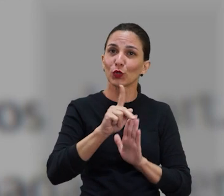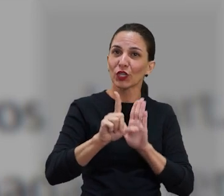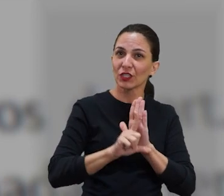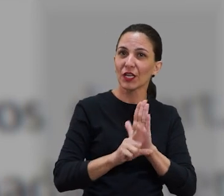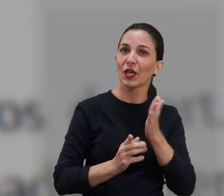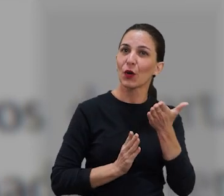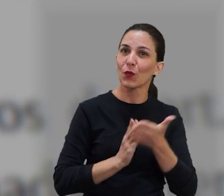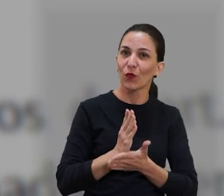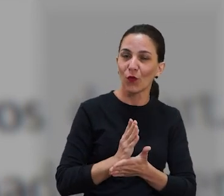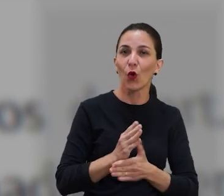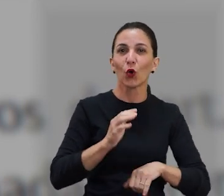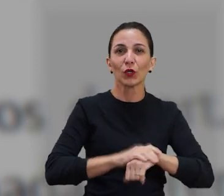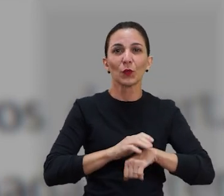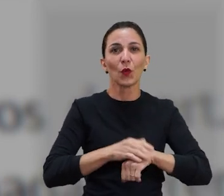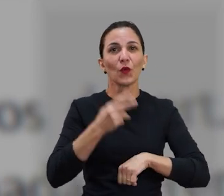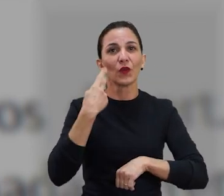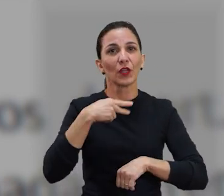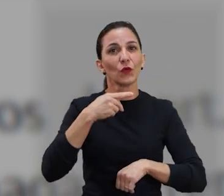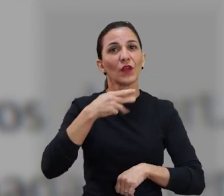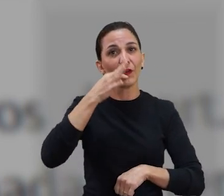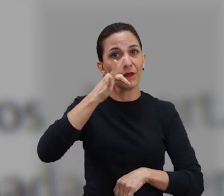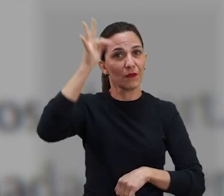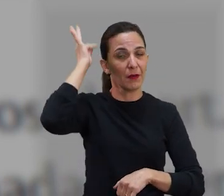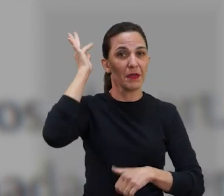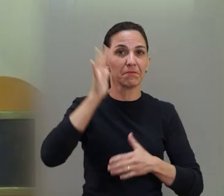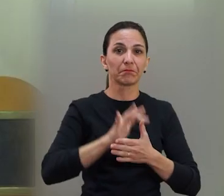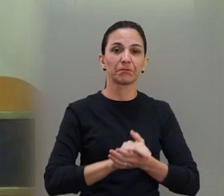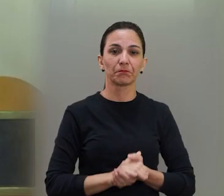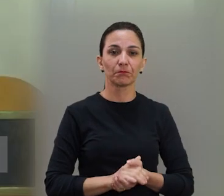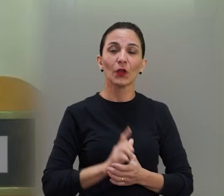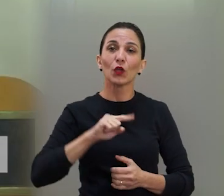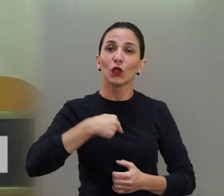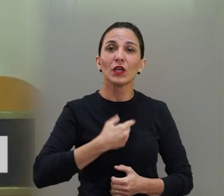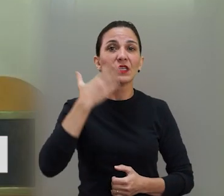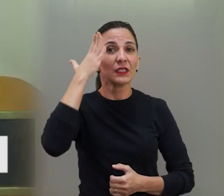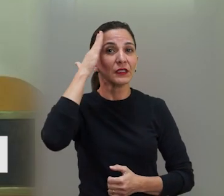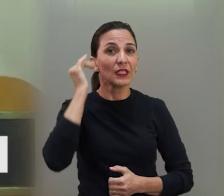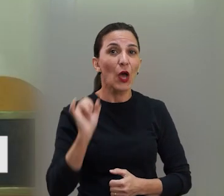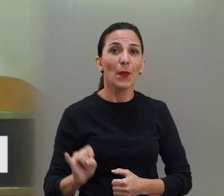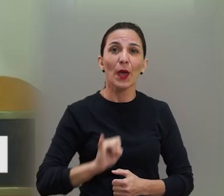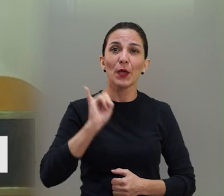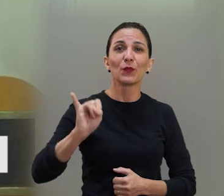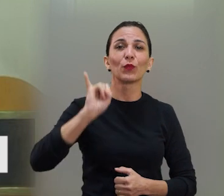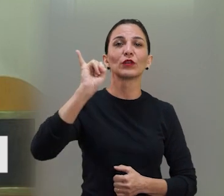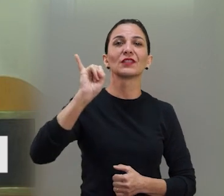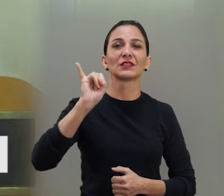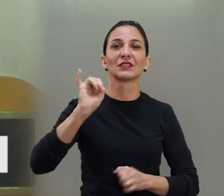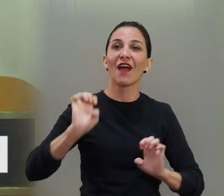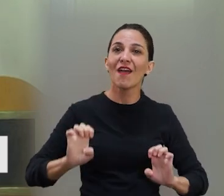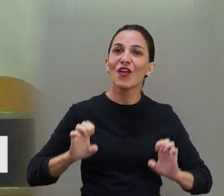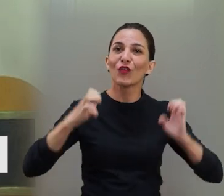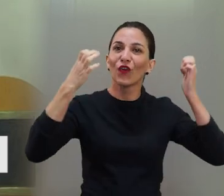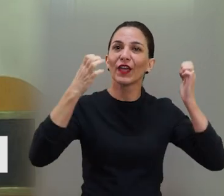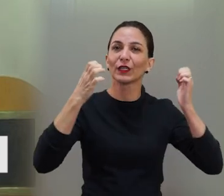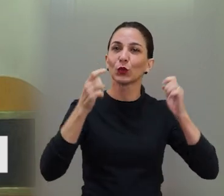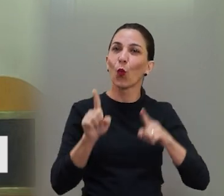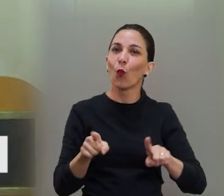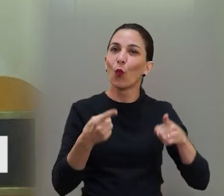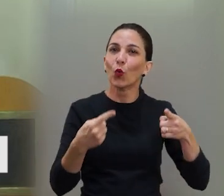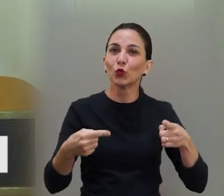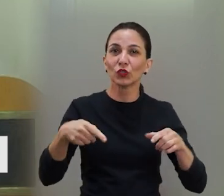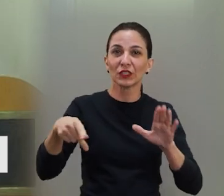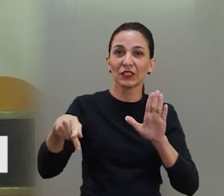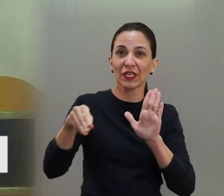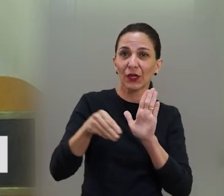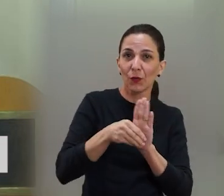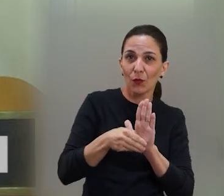após aprovação do projeto da vereadora Fabi Virgílio. A gente sabe da importância e relevância deste